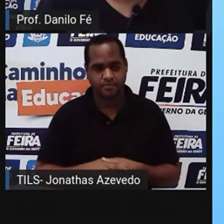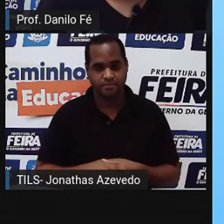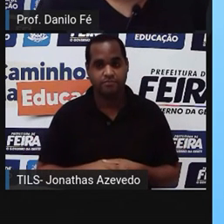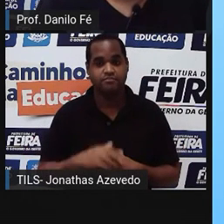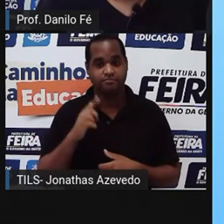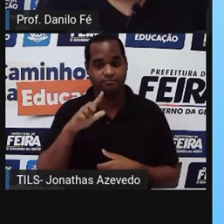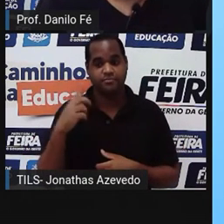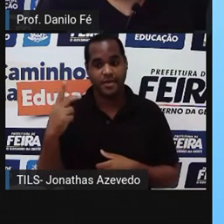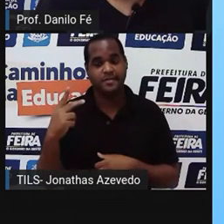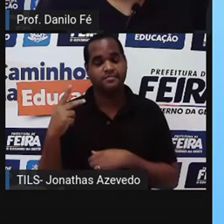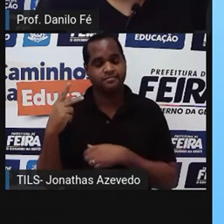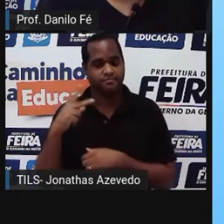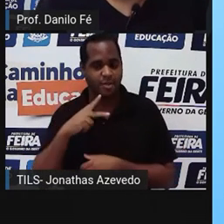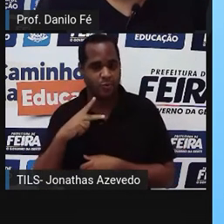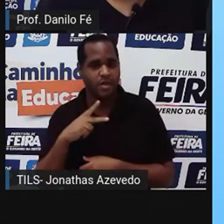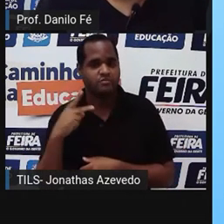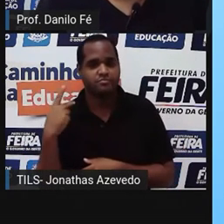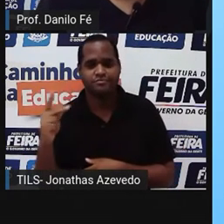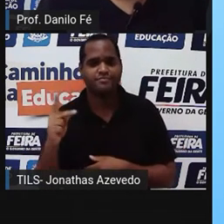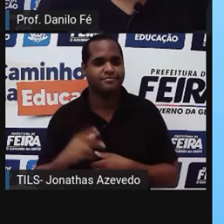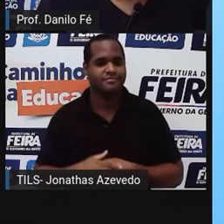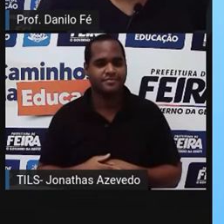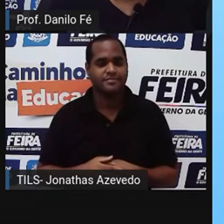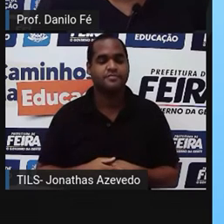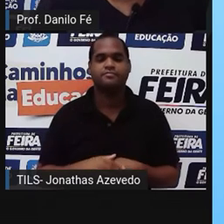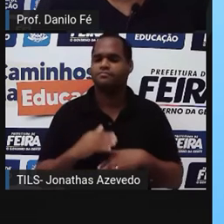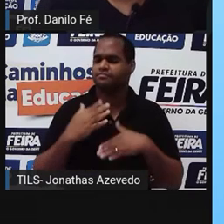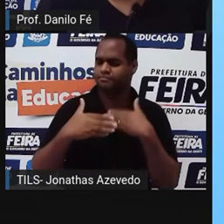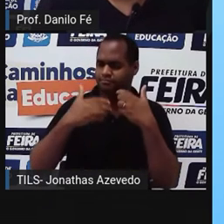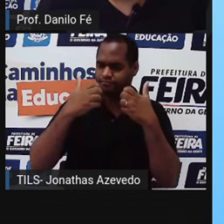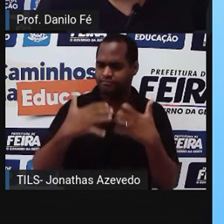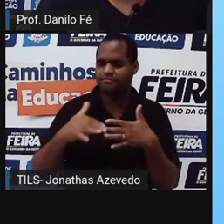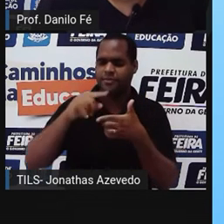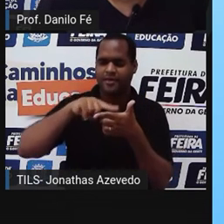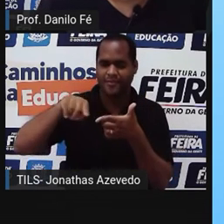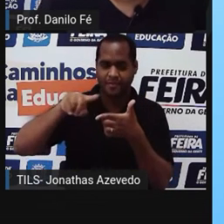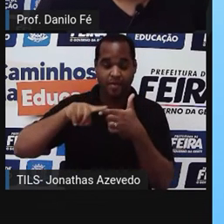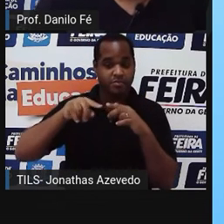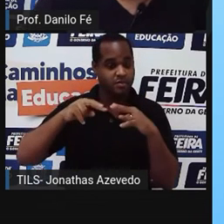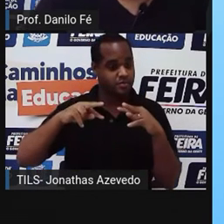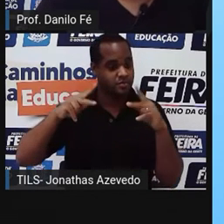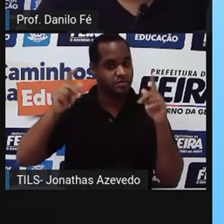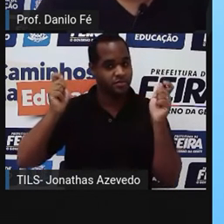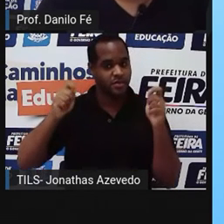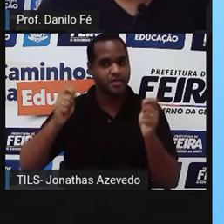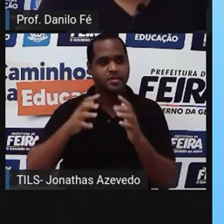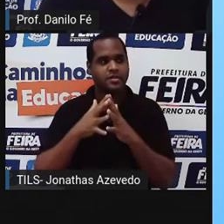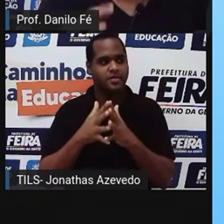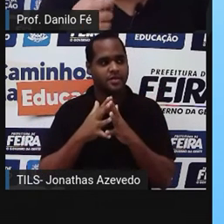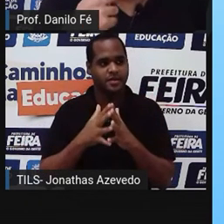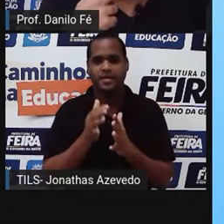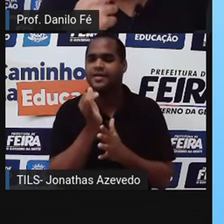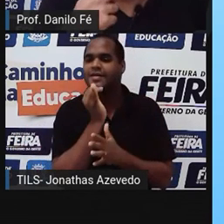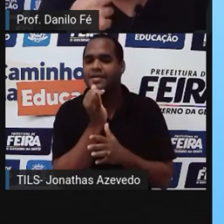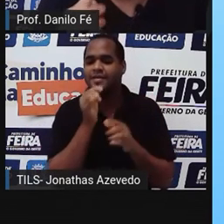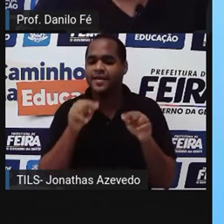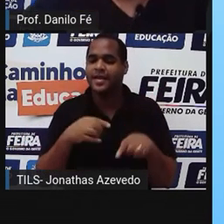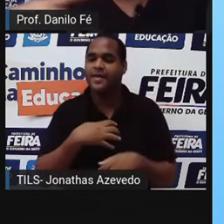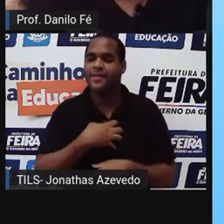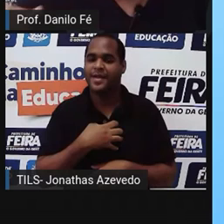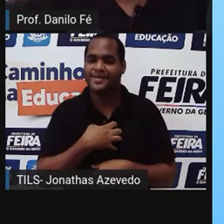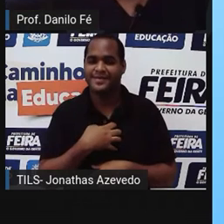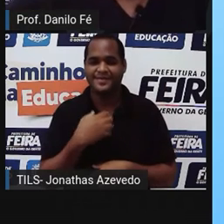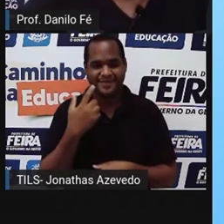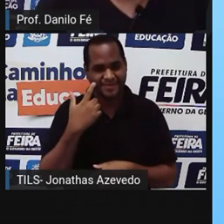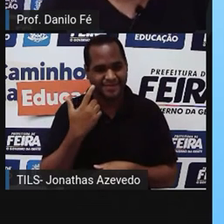estabelecer. Mas esse processo de independência ainda foi bem problemático, bem complicado. Um exemplo é que a Bahia, que a independência só